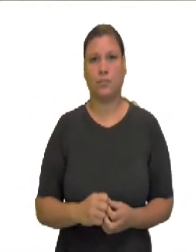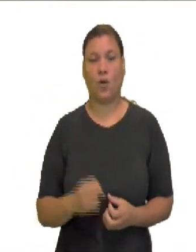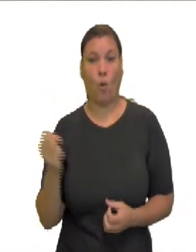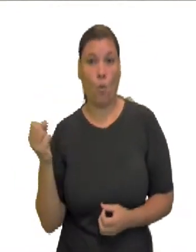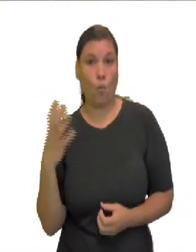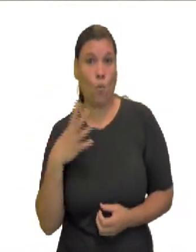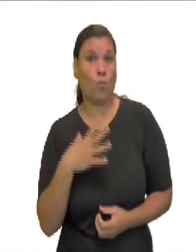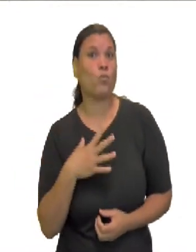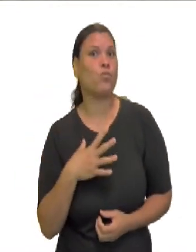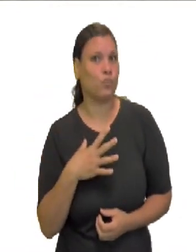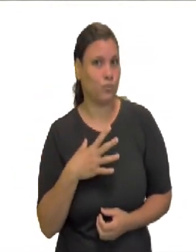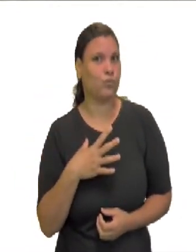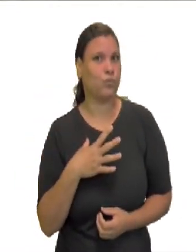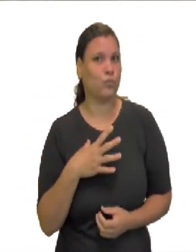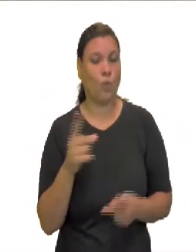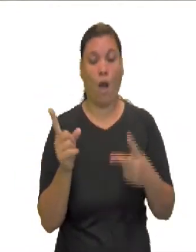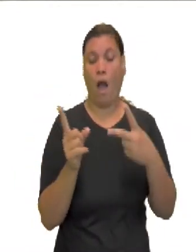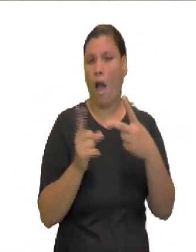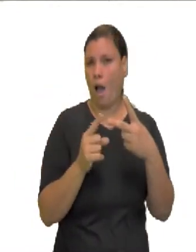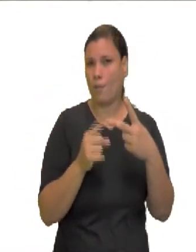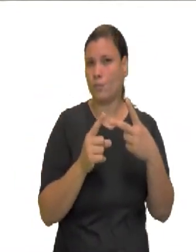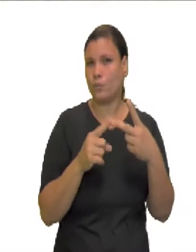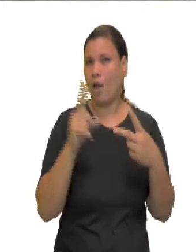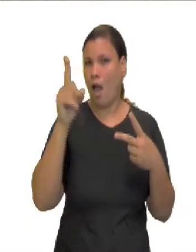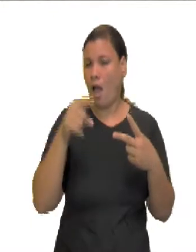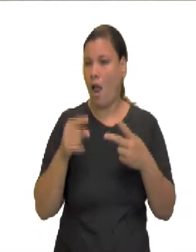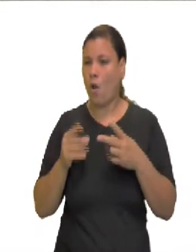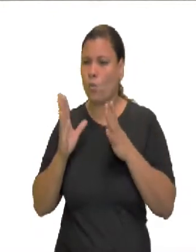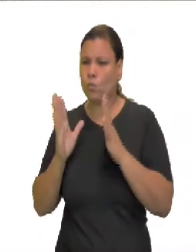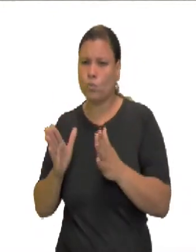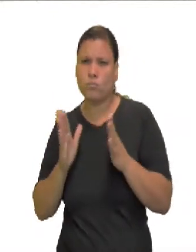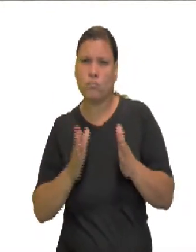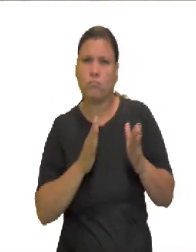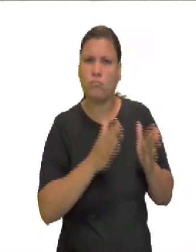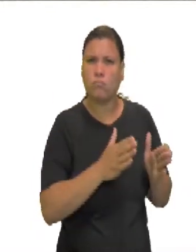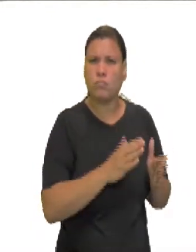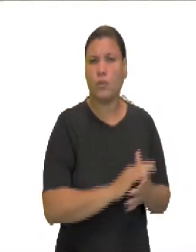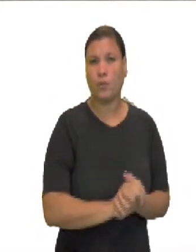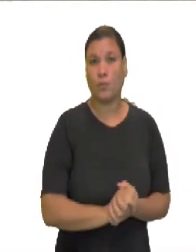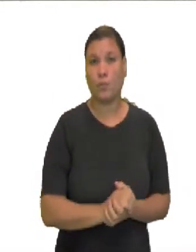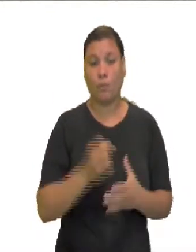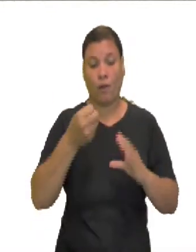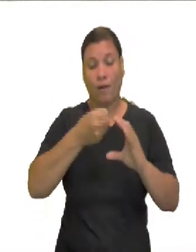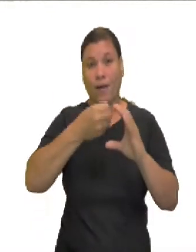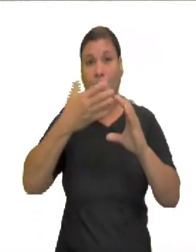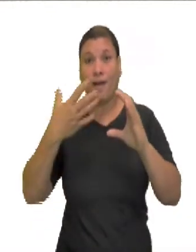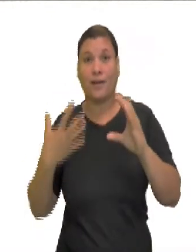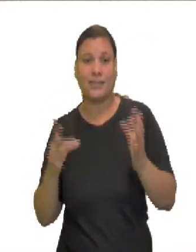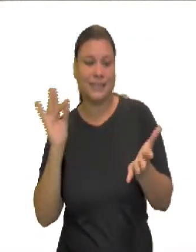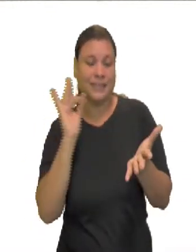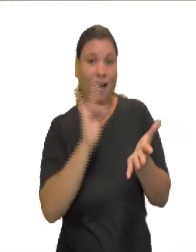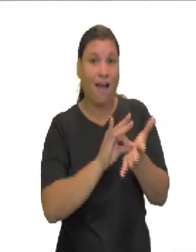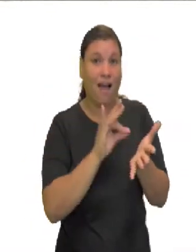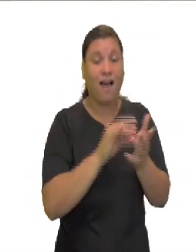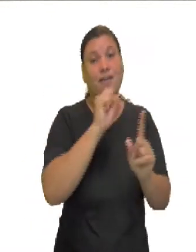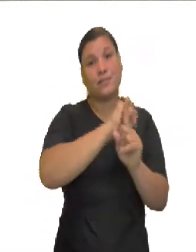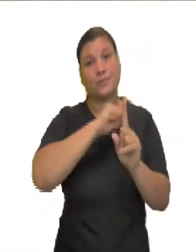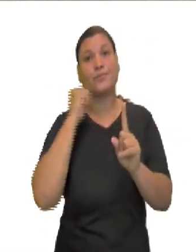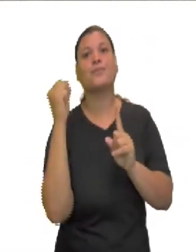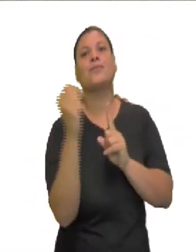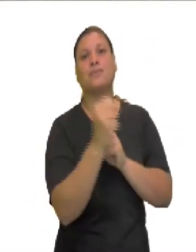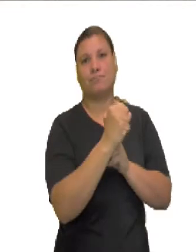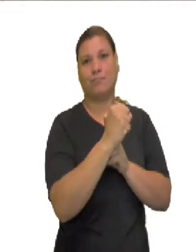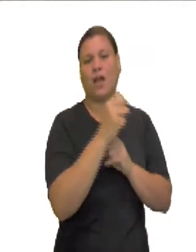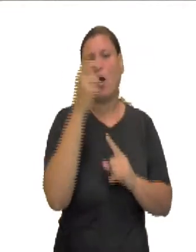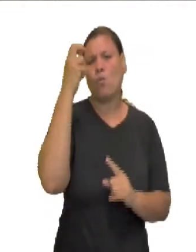A modernidade é um período de tempo que se caracteriza pela realidade social, a